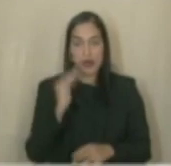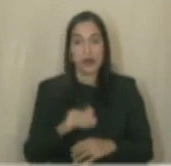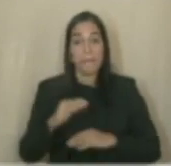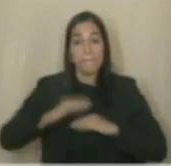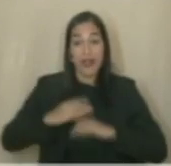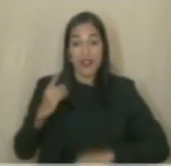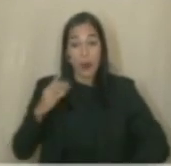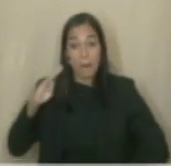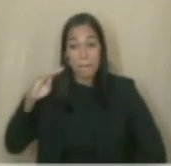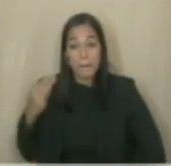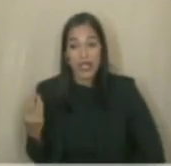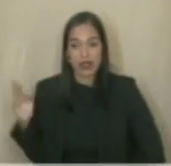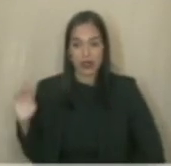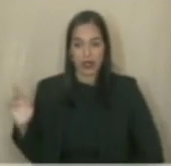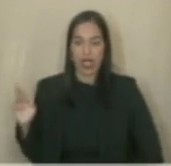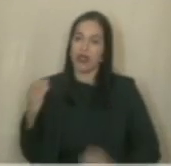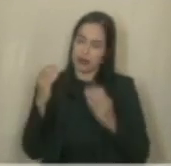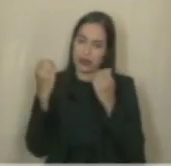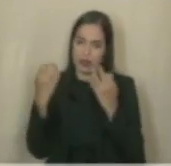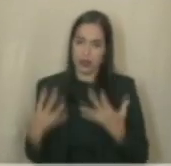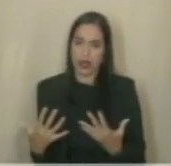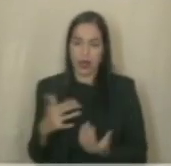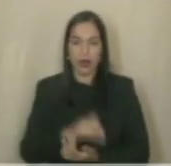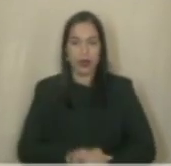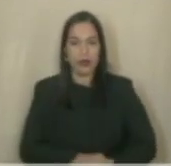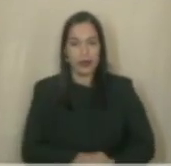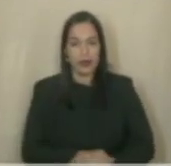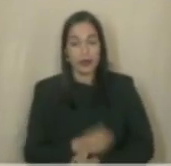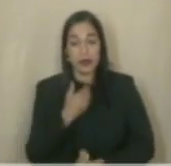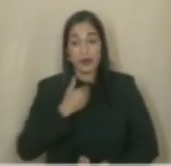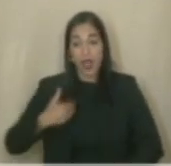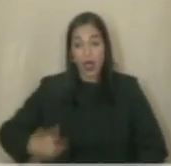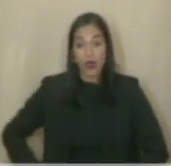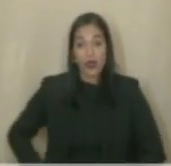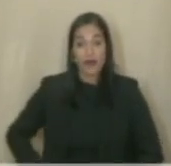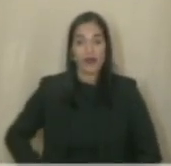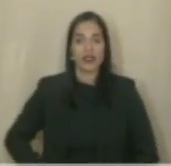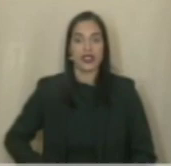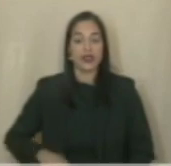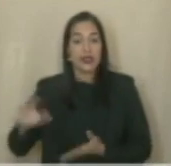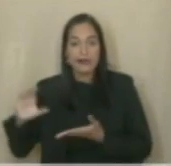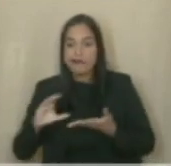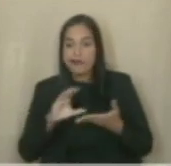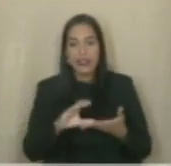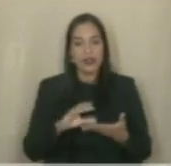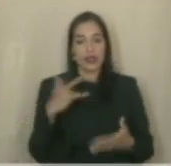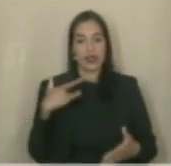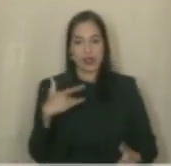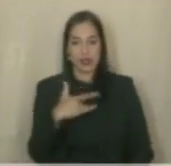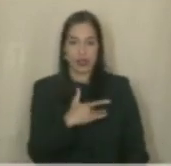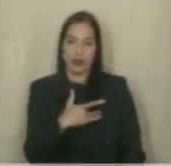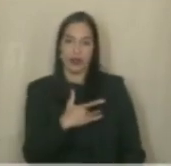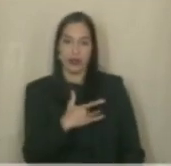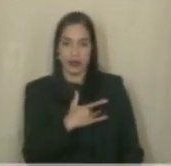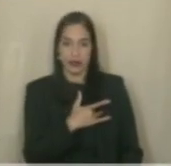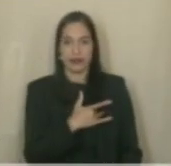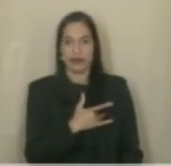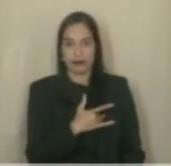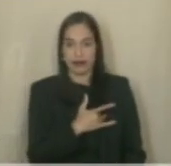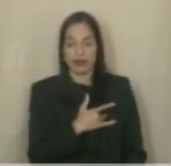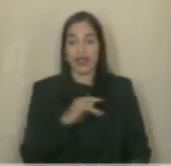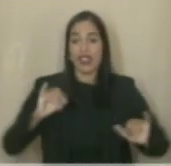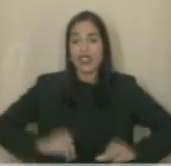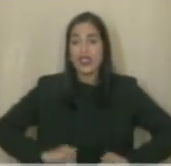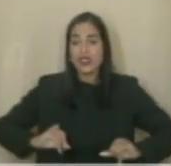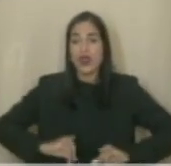bilhão, como V. Exª falou, que a governadora deixou de investir na saúde. Aí quem